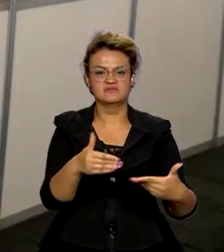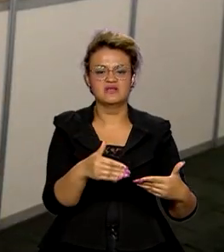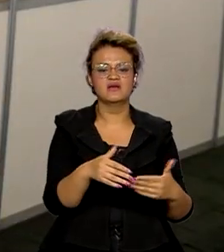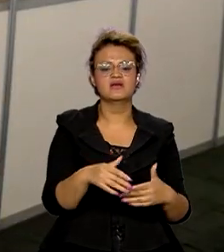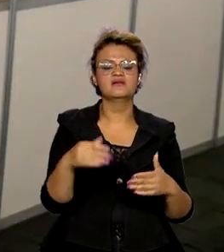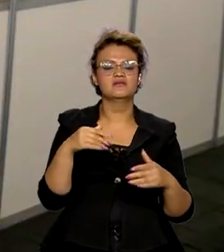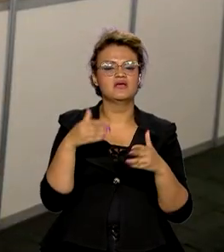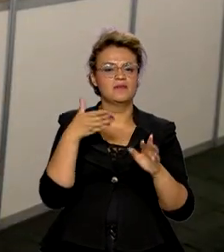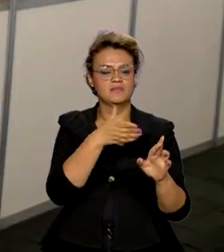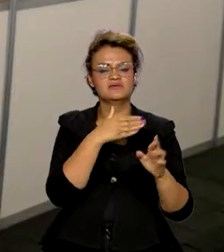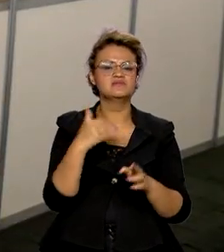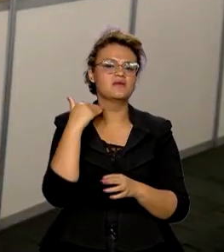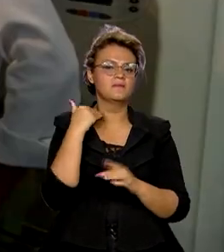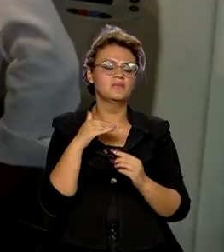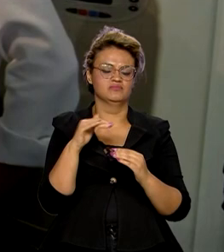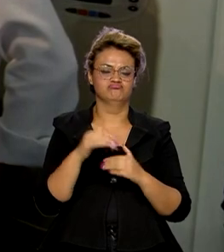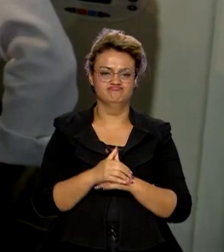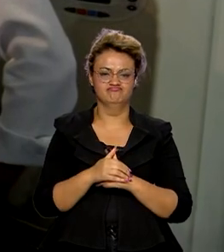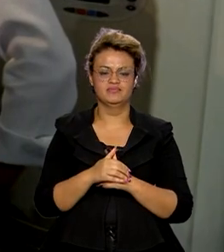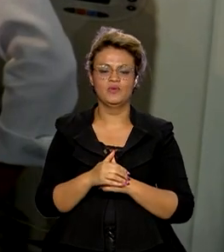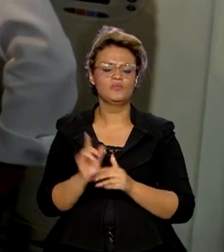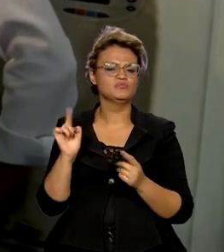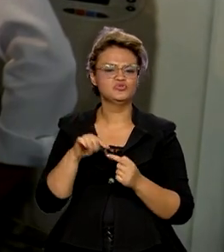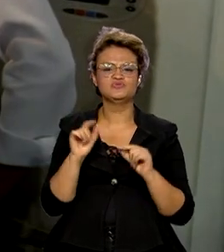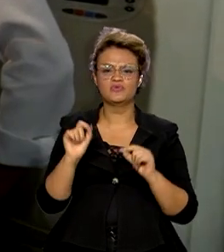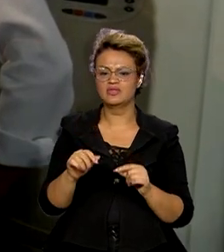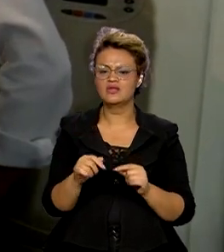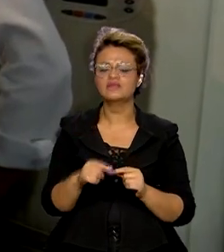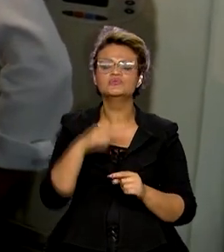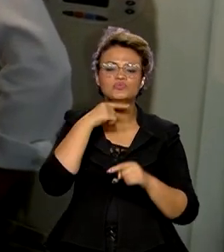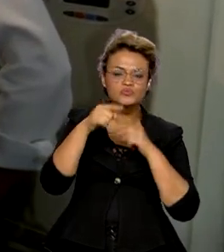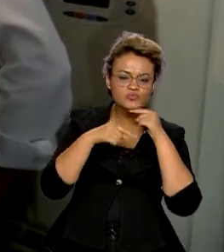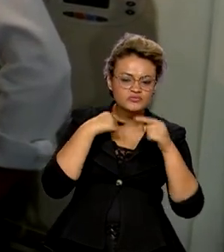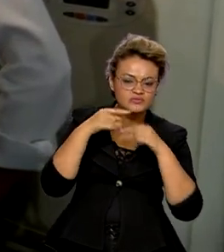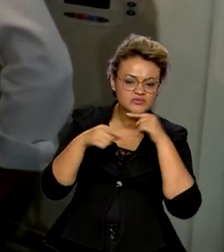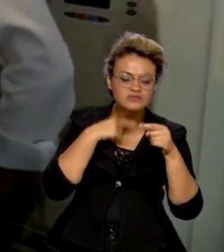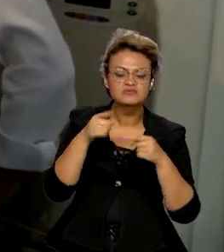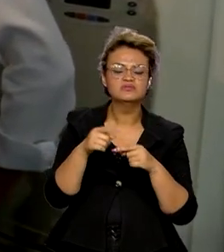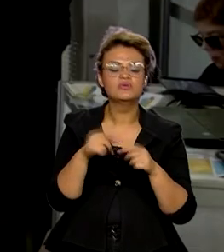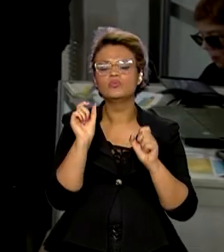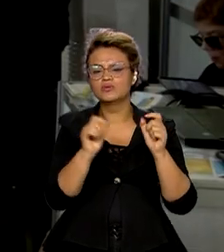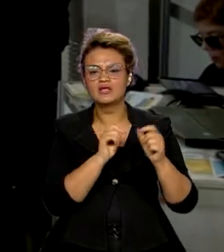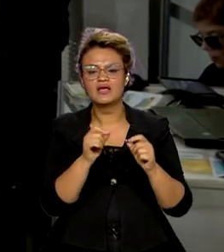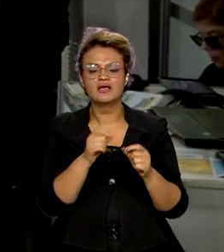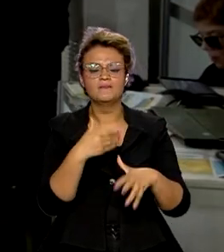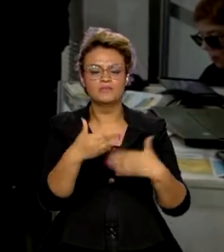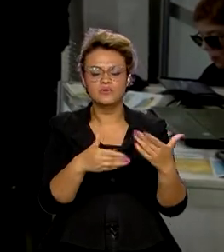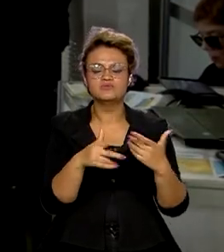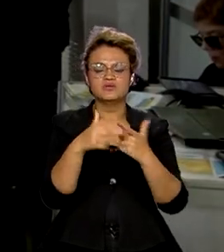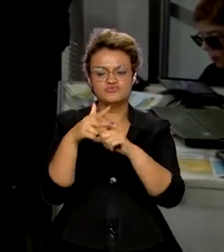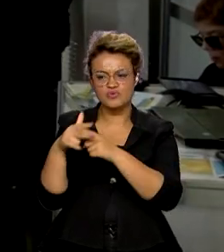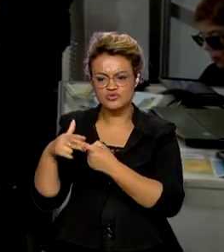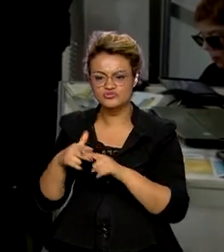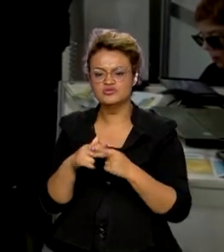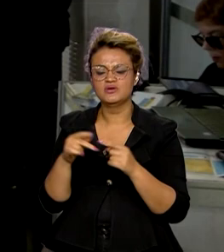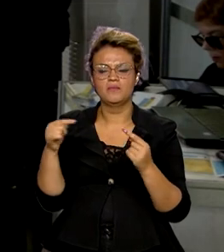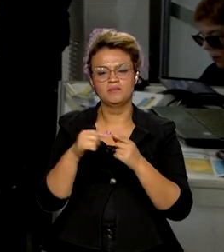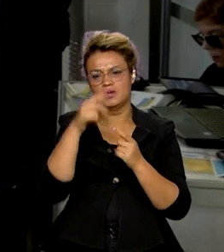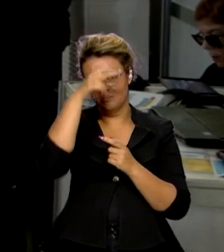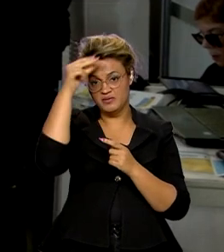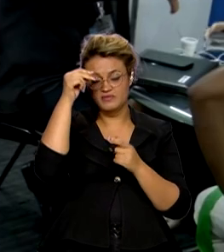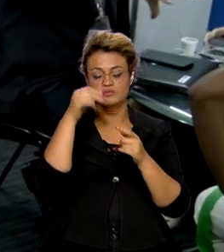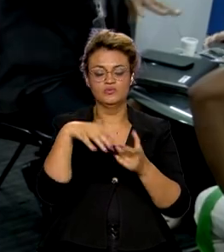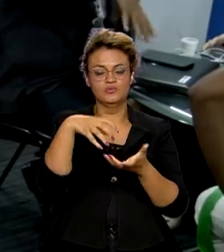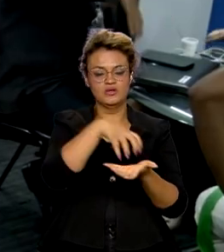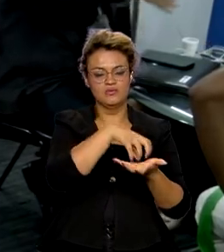e bancos estatais. O objetivo era tirar dúvidas e corrigir processos envolvendo as prefeituras e